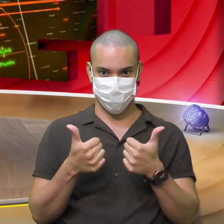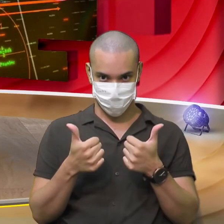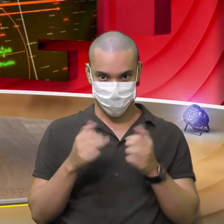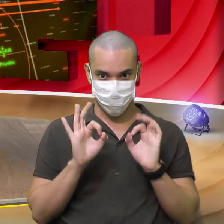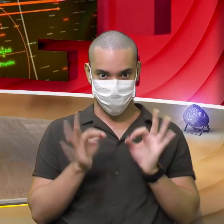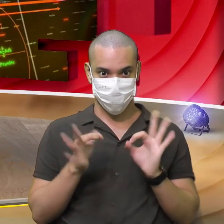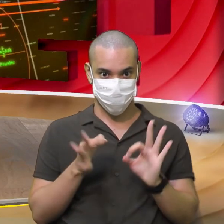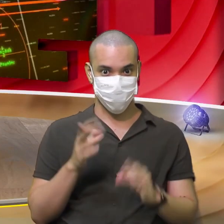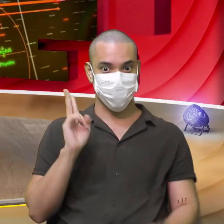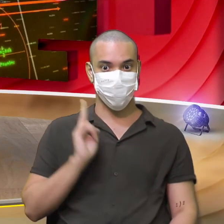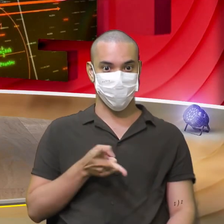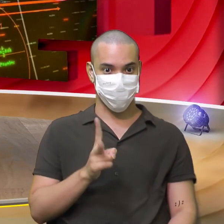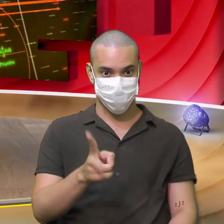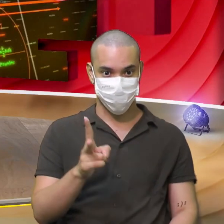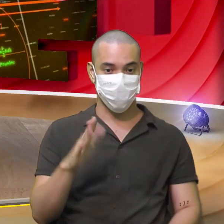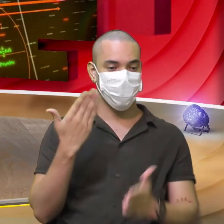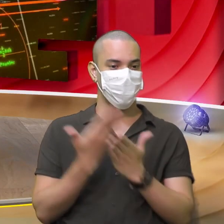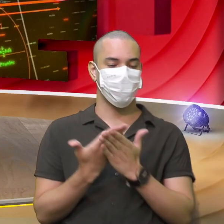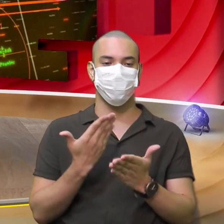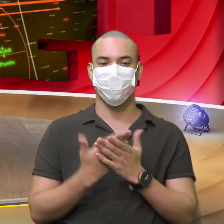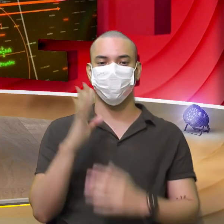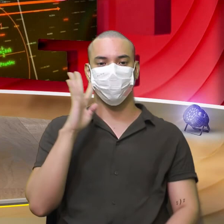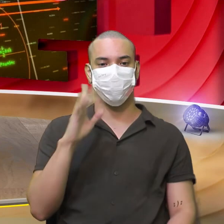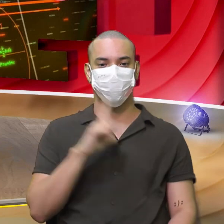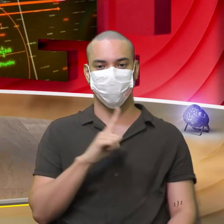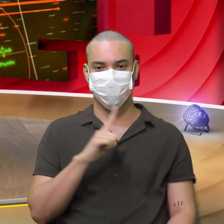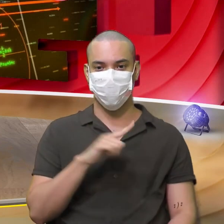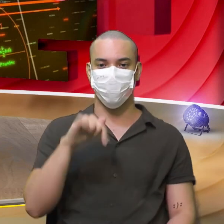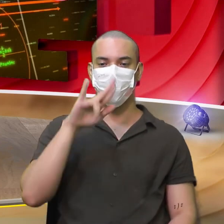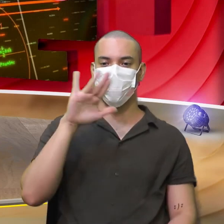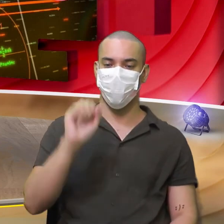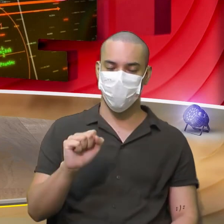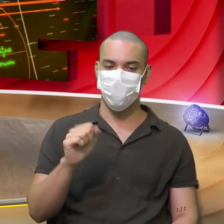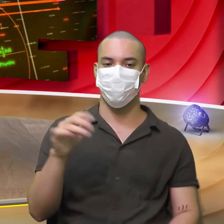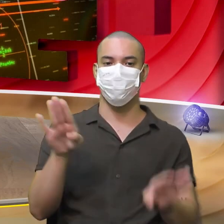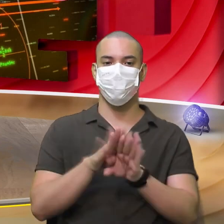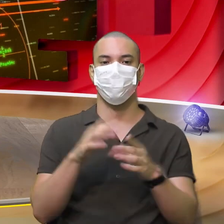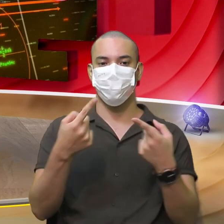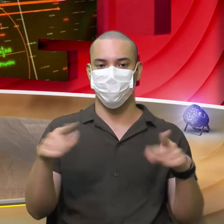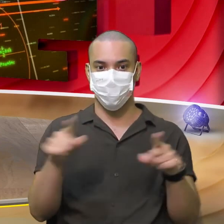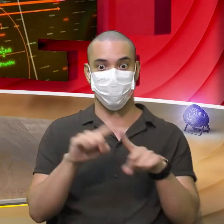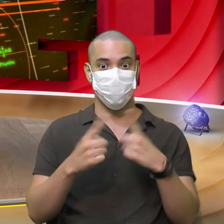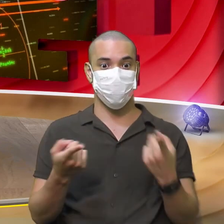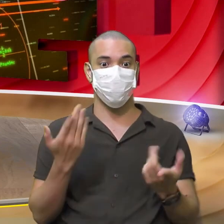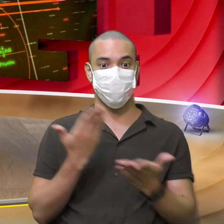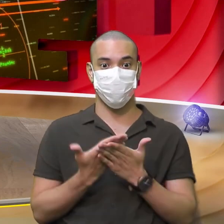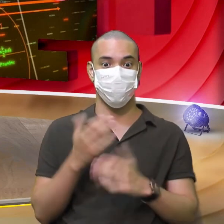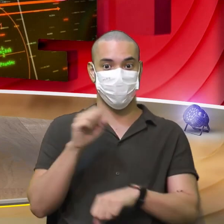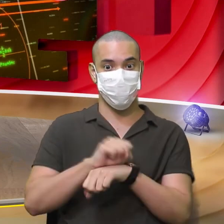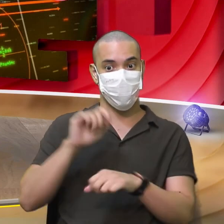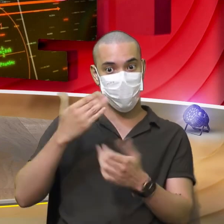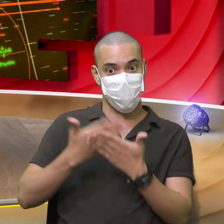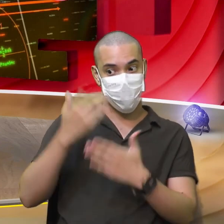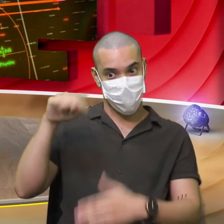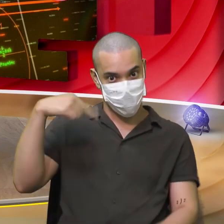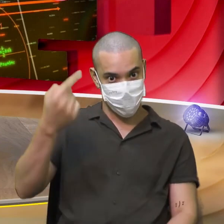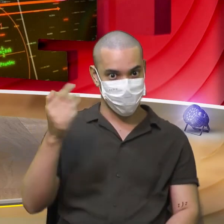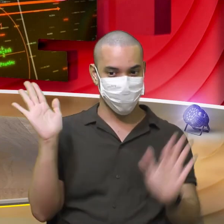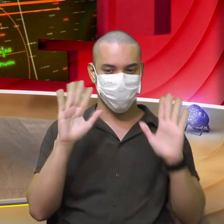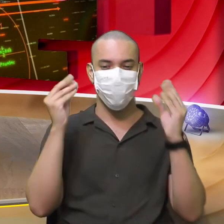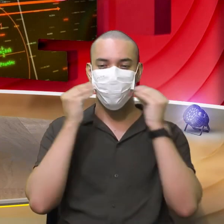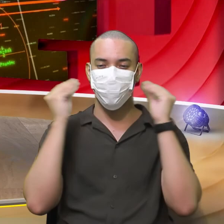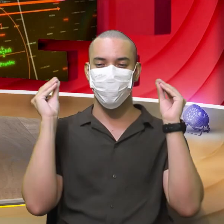Bacana Ficamos por aqui Essa aula foi muito legal Teve quiz Paródia Mas a gente aguarda vocês Na próxima aula